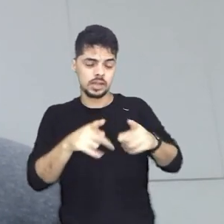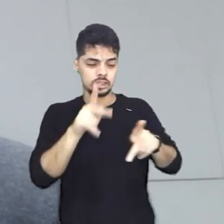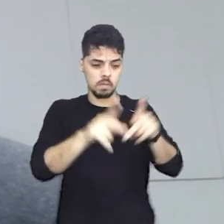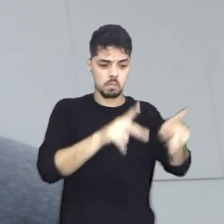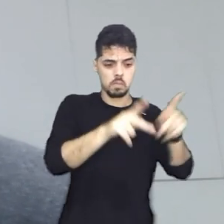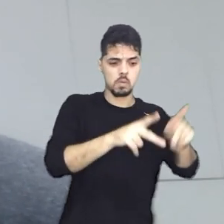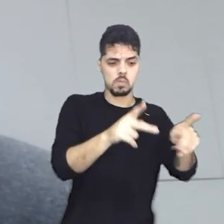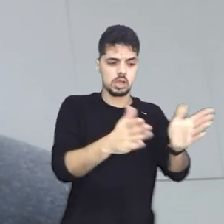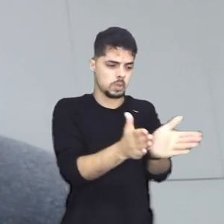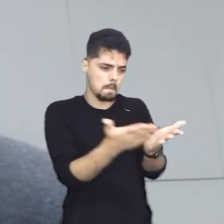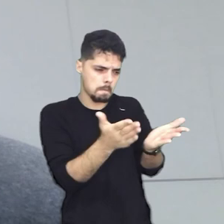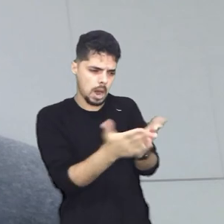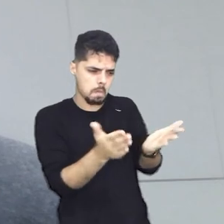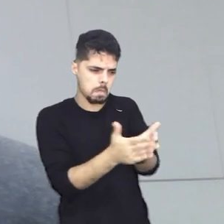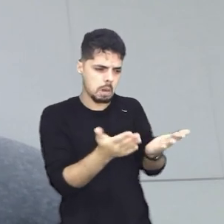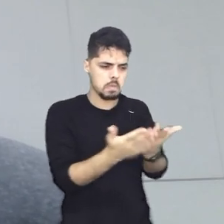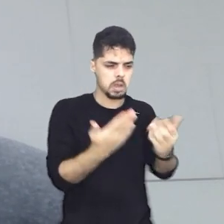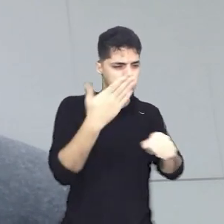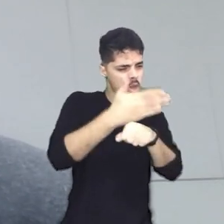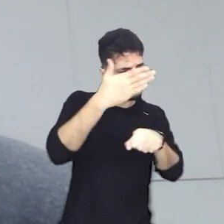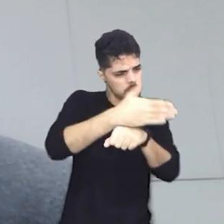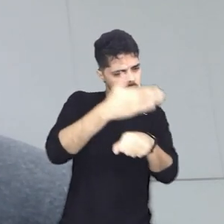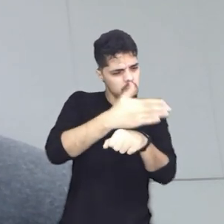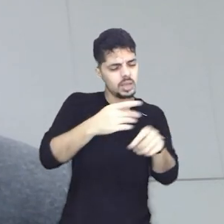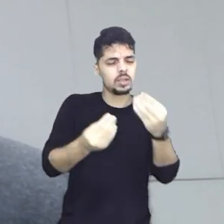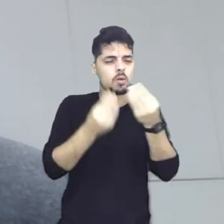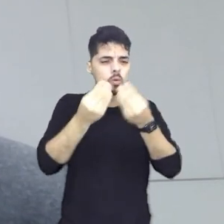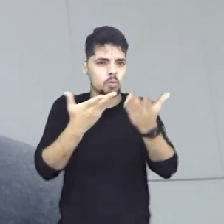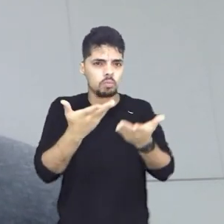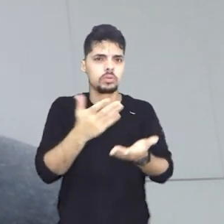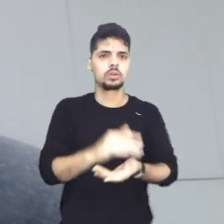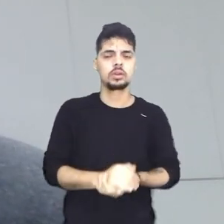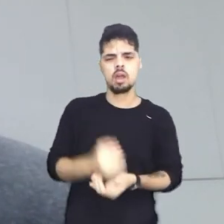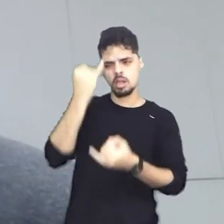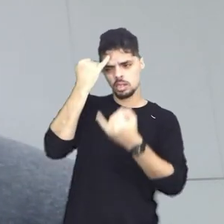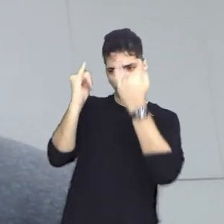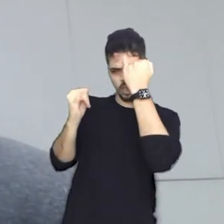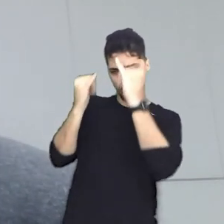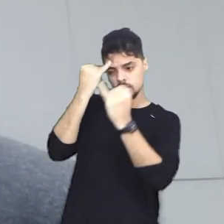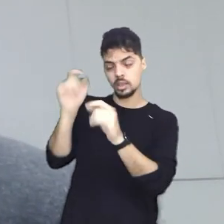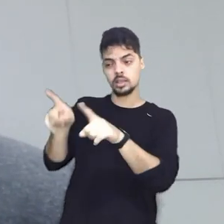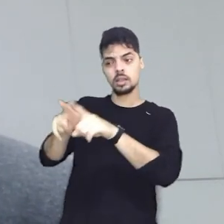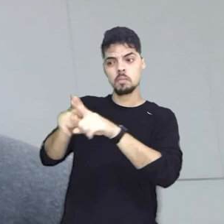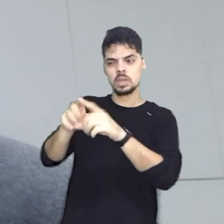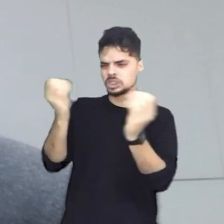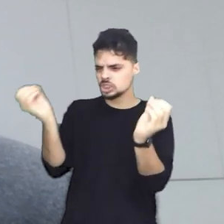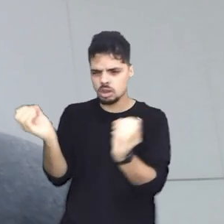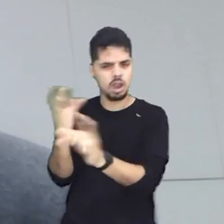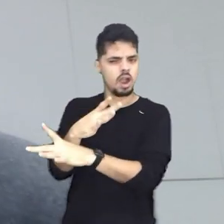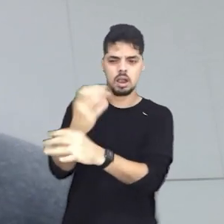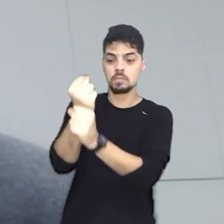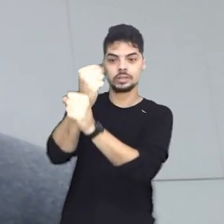ideias com a participação ou não das camadas mais pobres da população